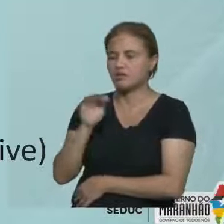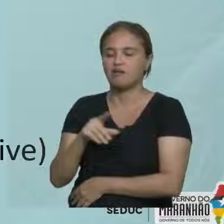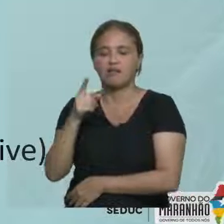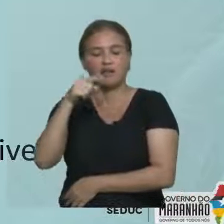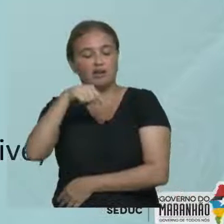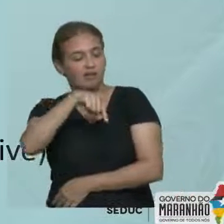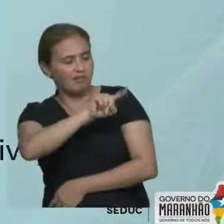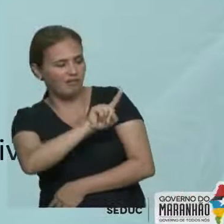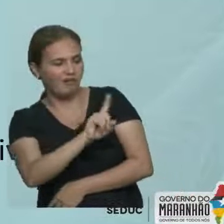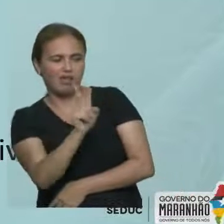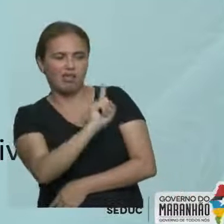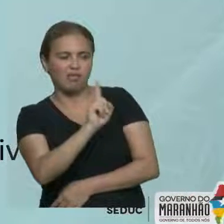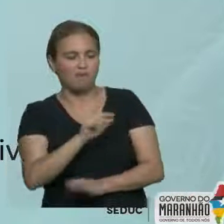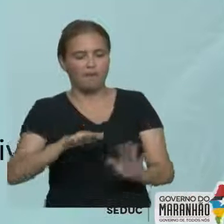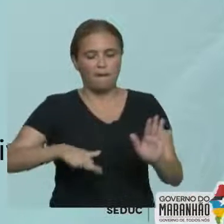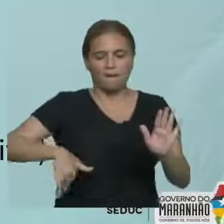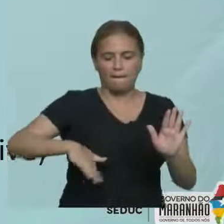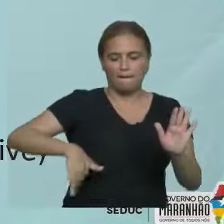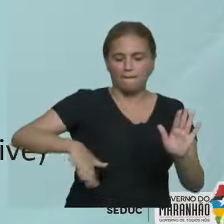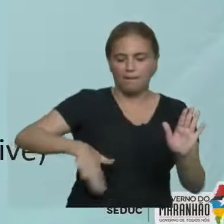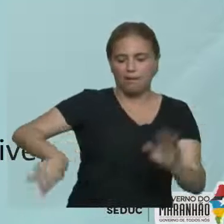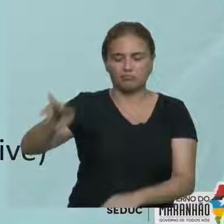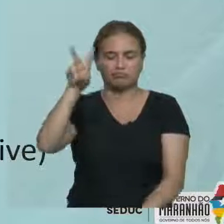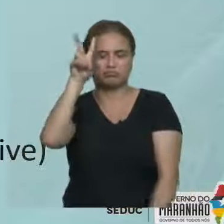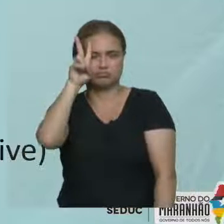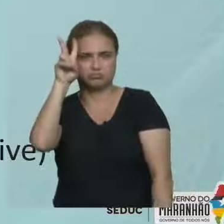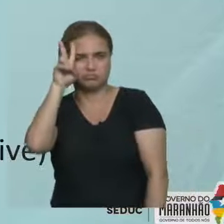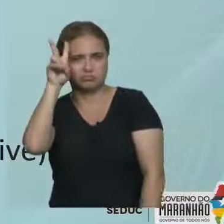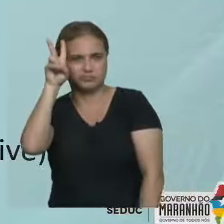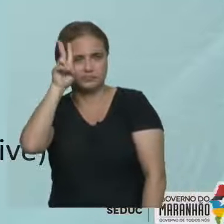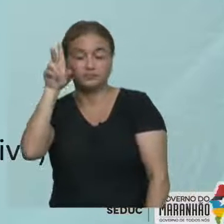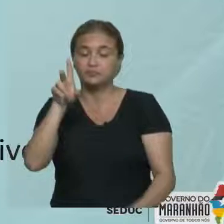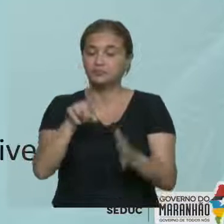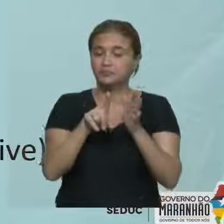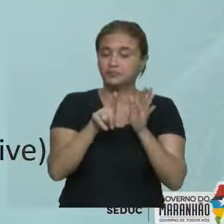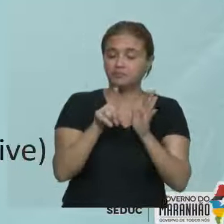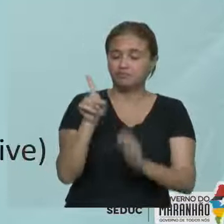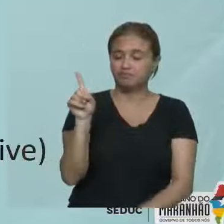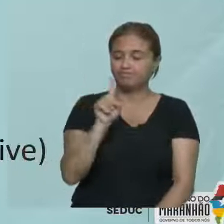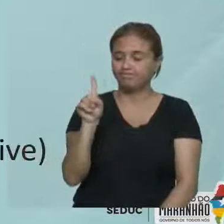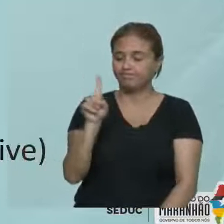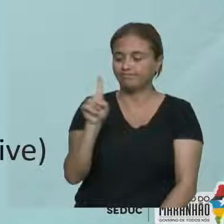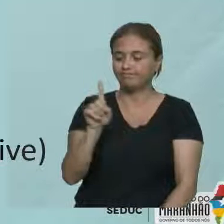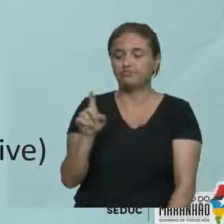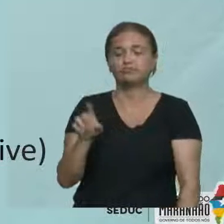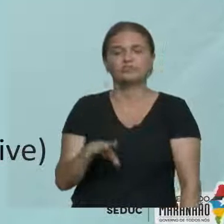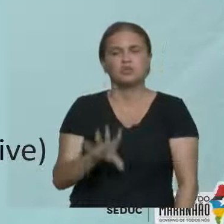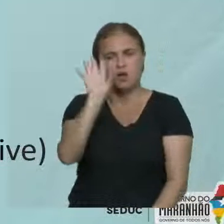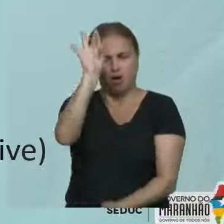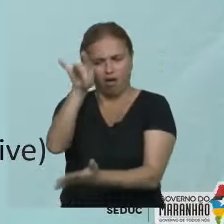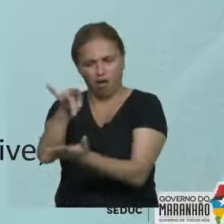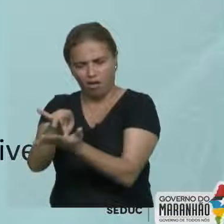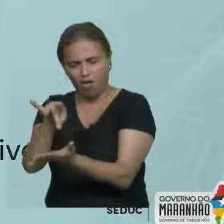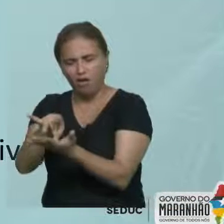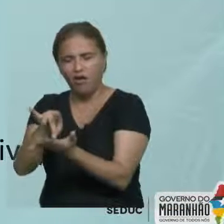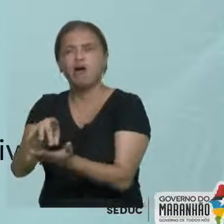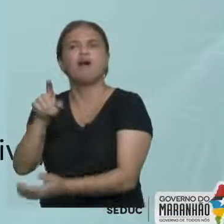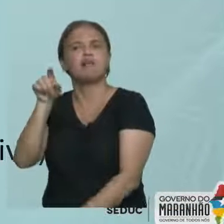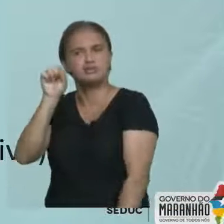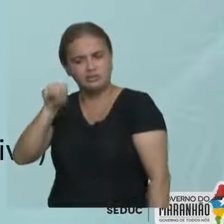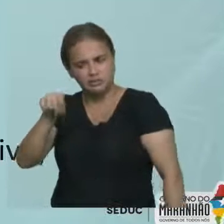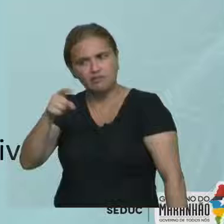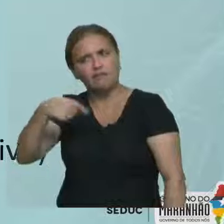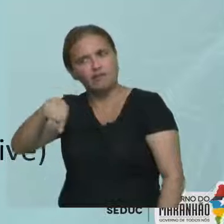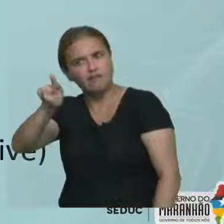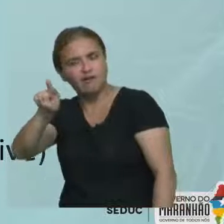Então, ela não vai à praia. E segundas-feiras foi colocada aí na negativa. Se fosse na afirmativa, se fosse ela vai à praia, she goes.